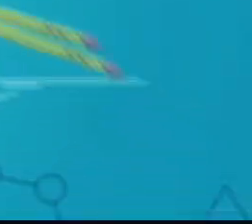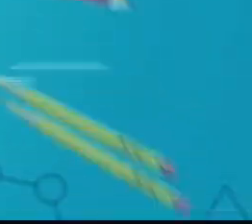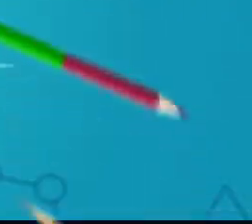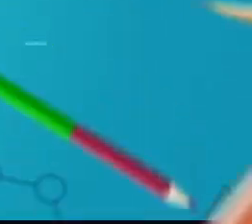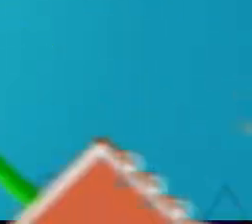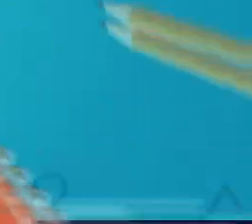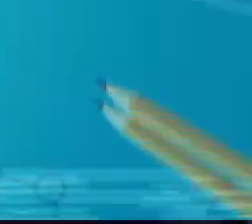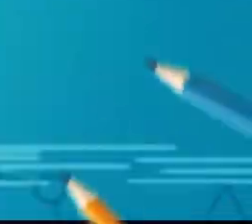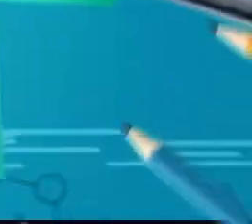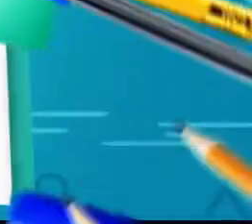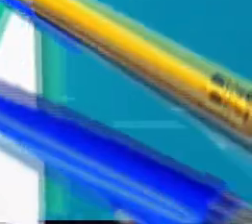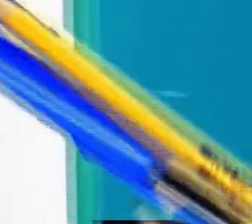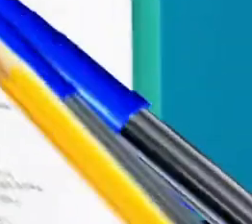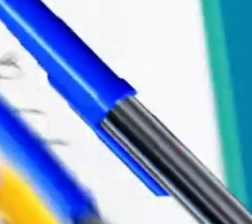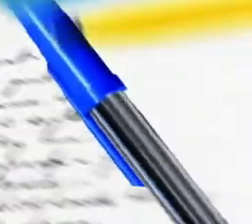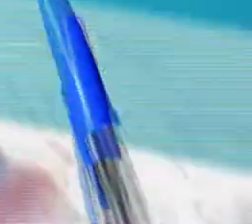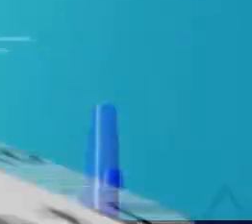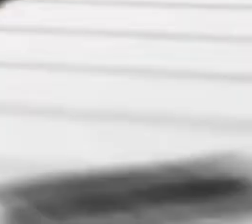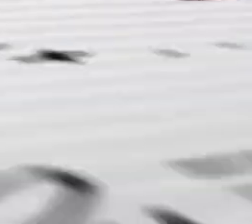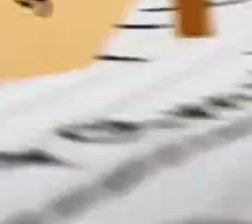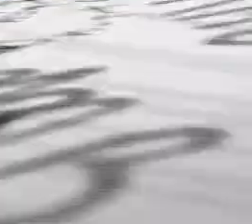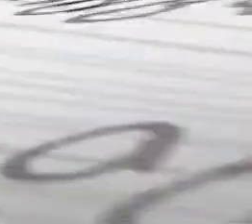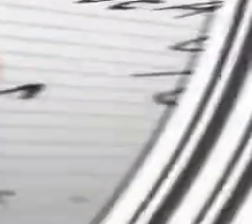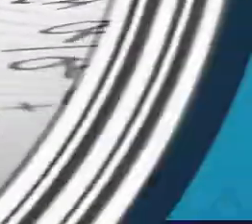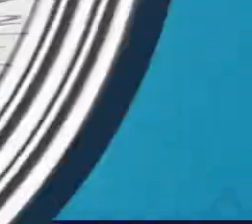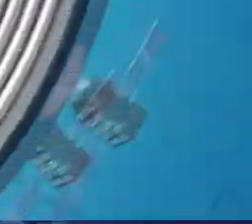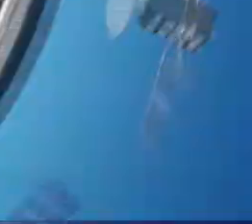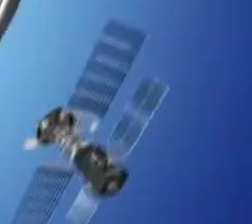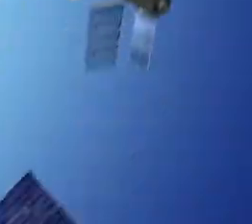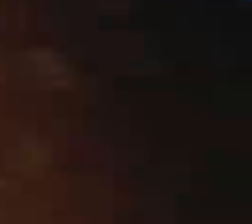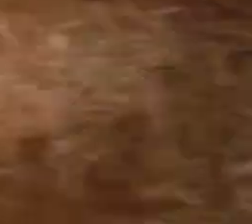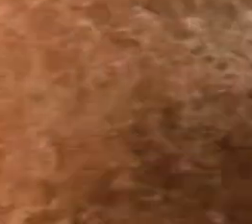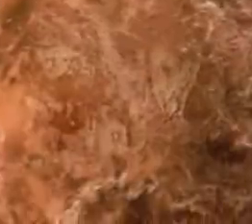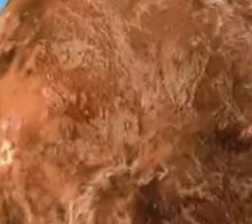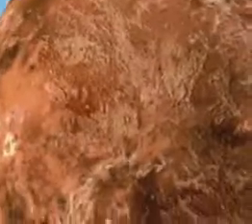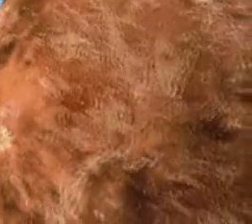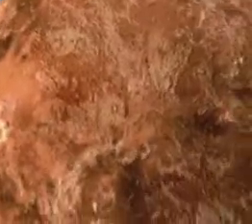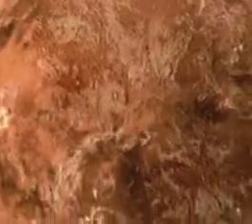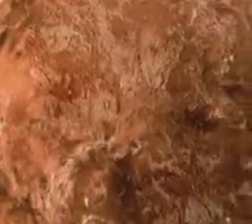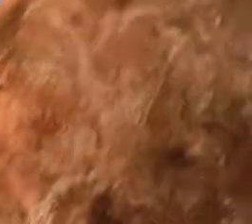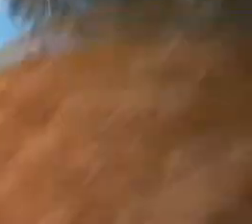Tchau, gente. Tchau. Tchau.